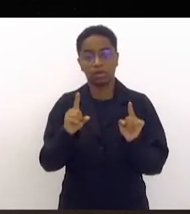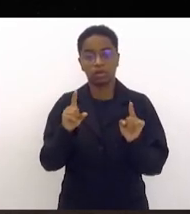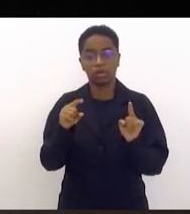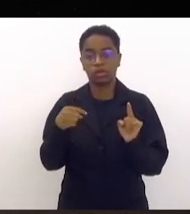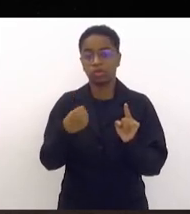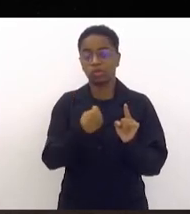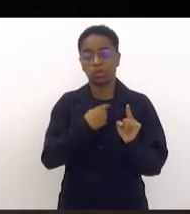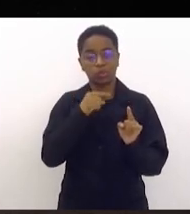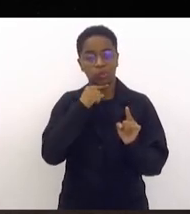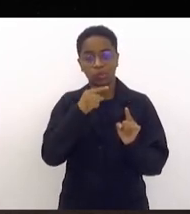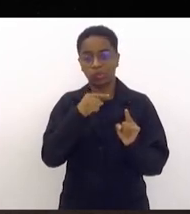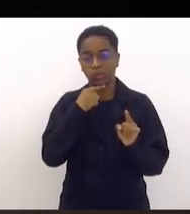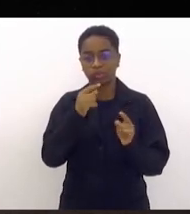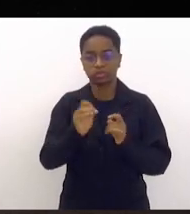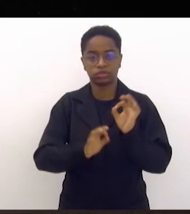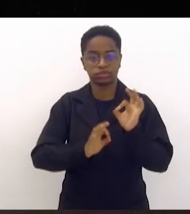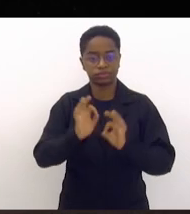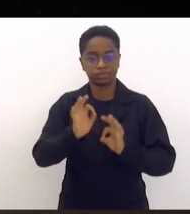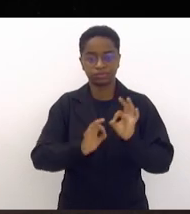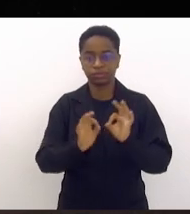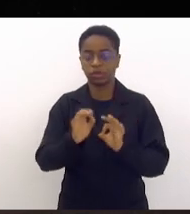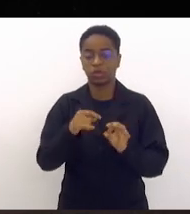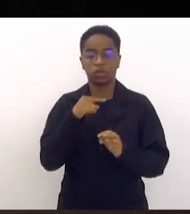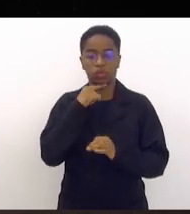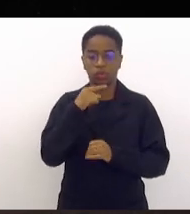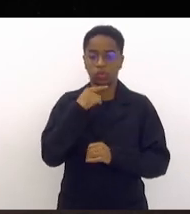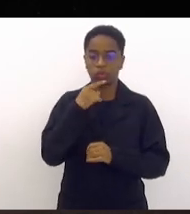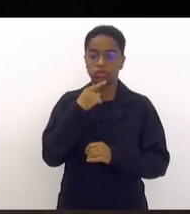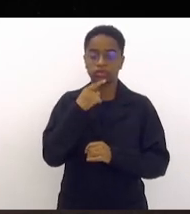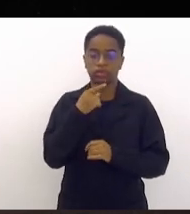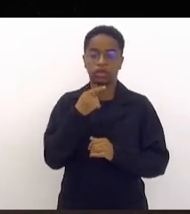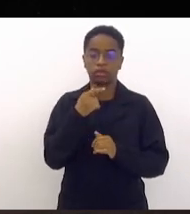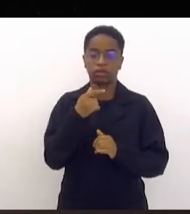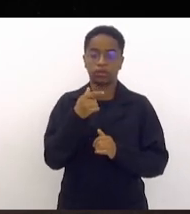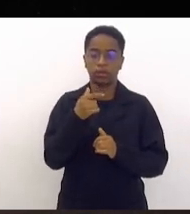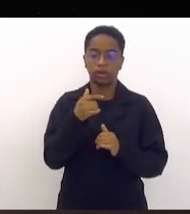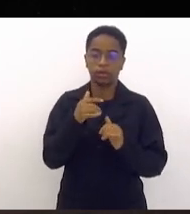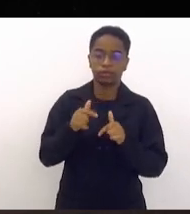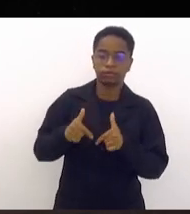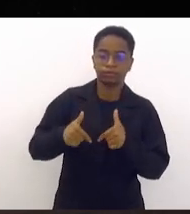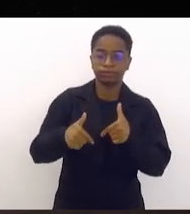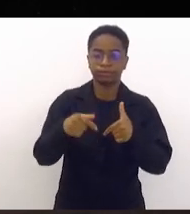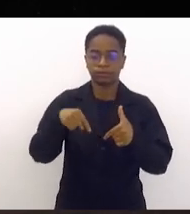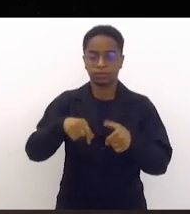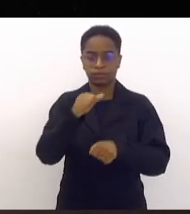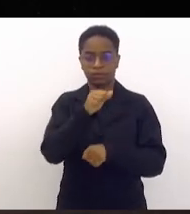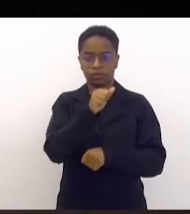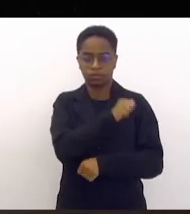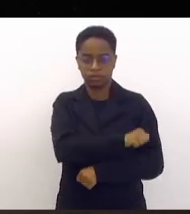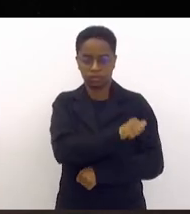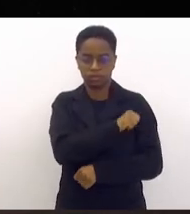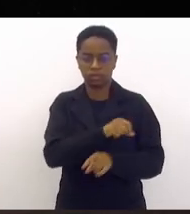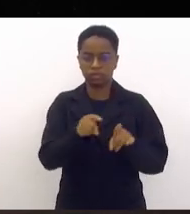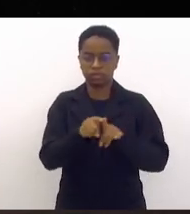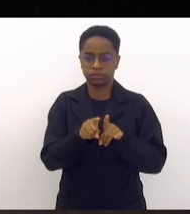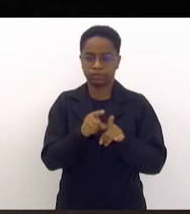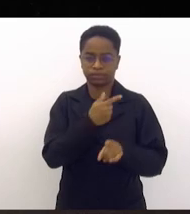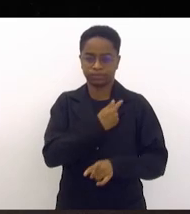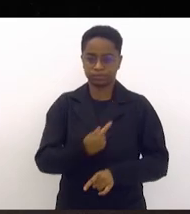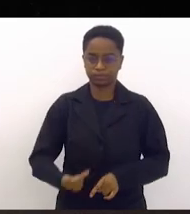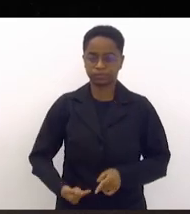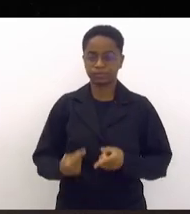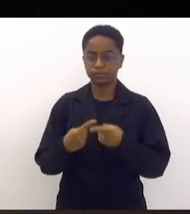explorado pelo Estado do Rio de Janeiro e pela sua governança. O presidente